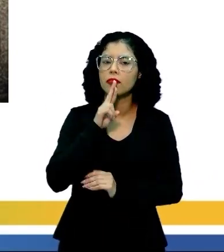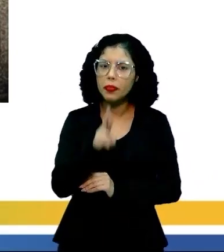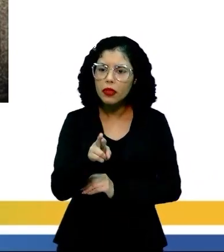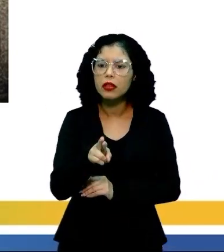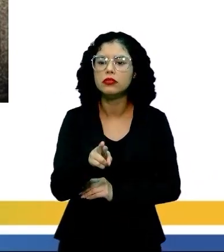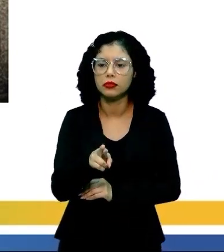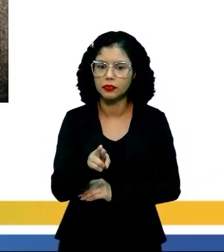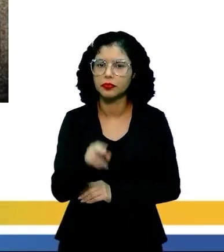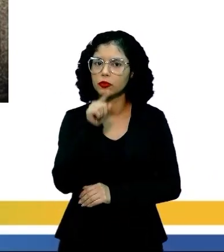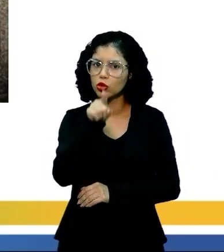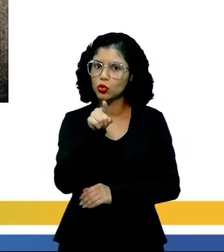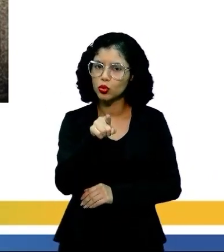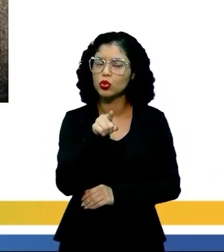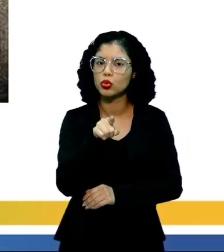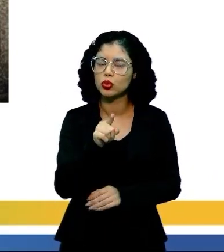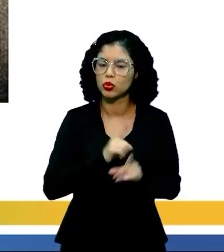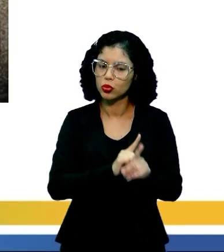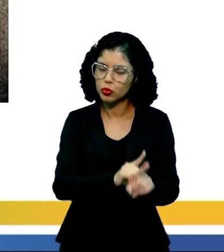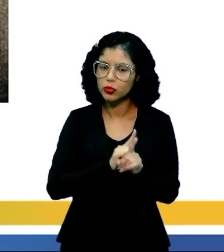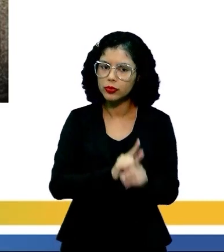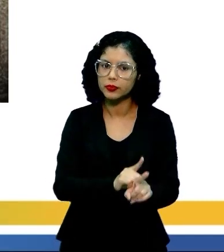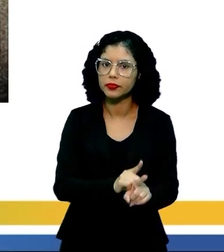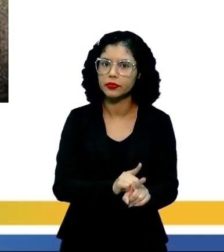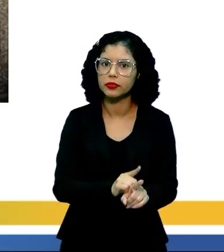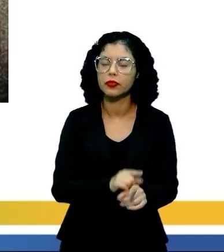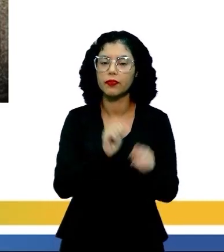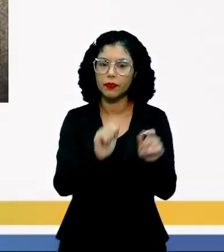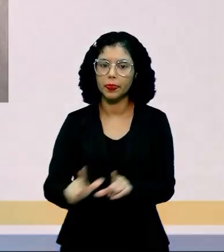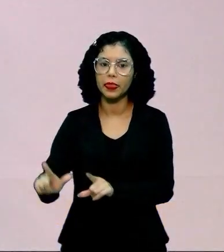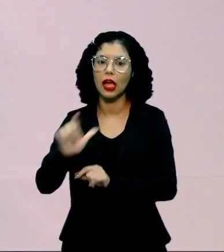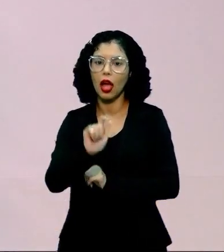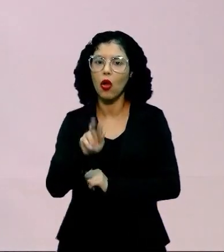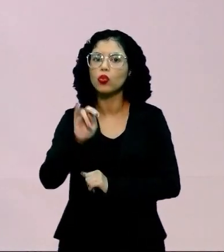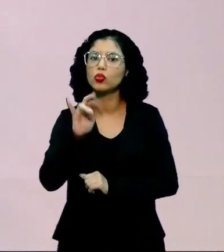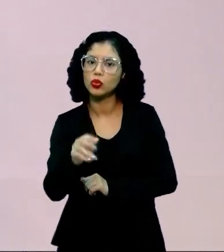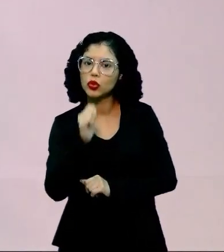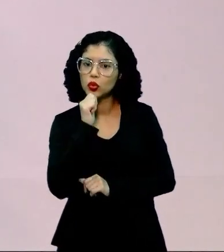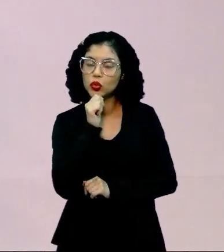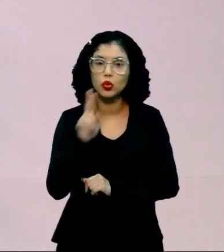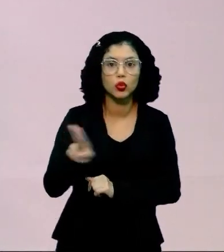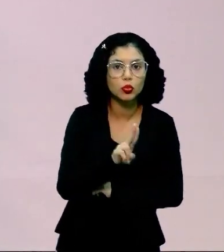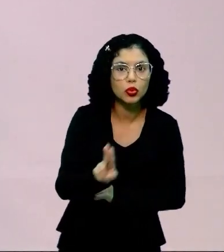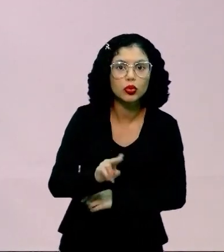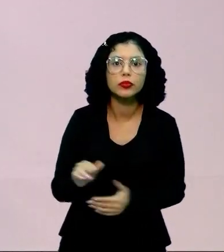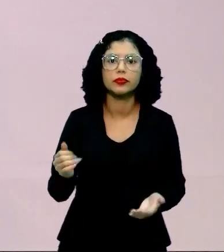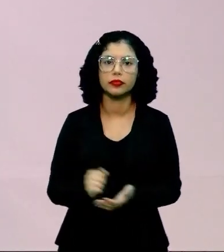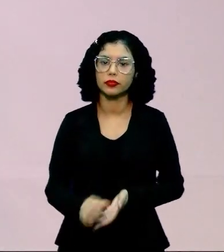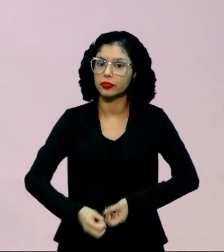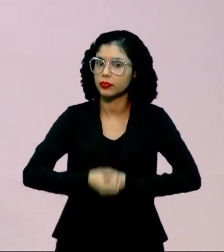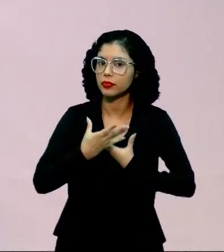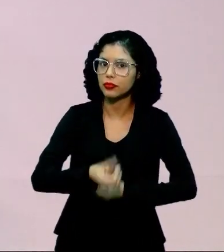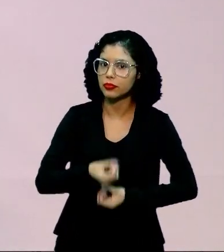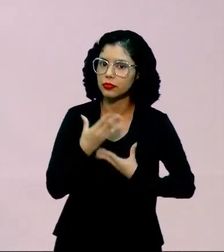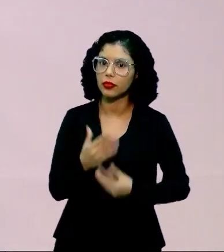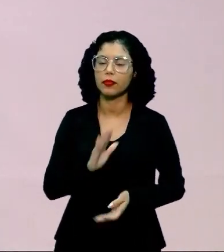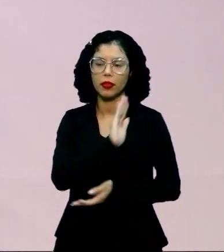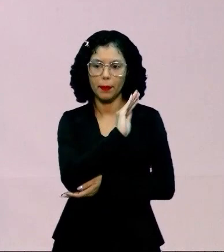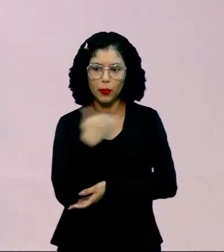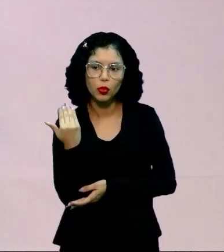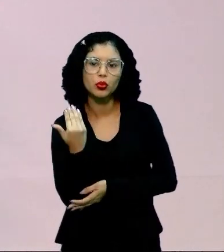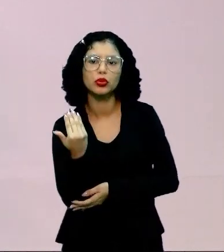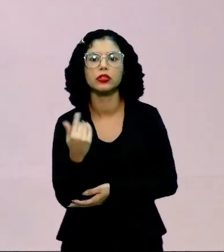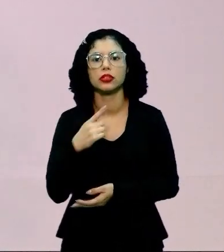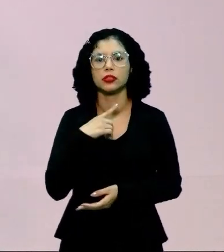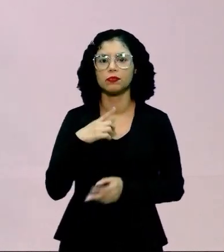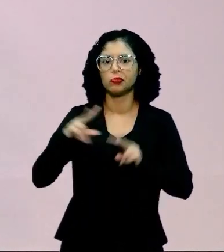aula, para você que não acompanhou. Augusto dos Anjos, ele é chamado de poeta da morte, né? O poeta